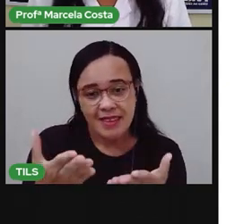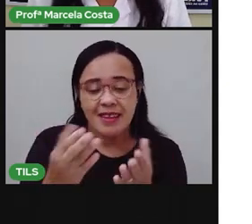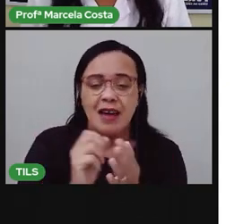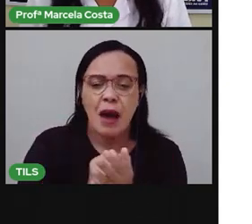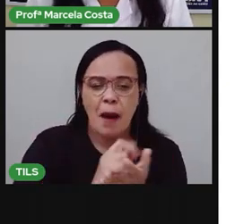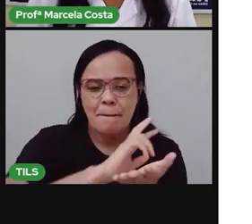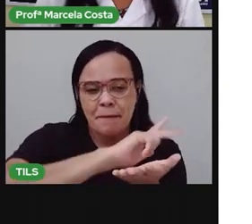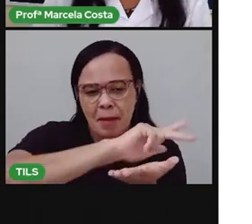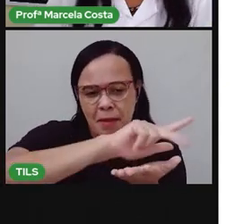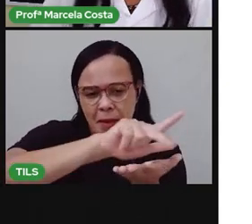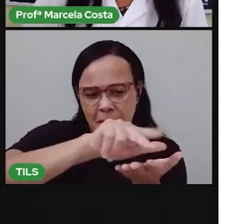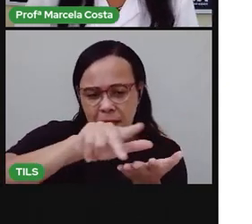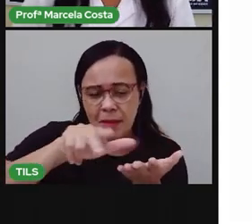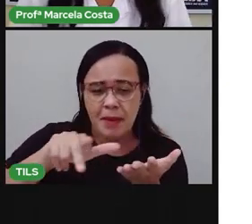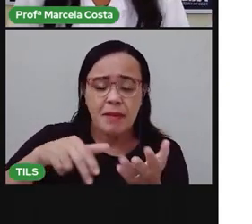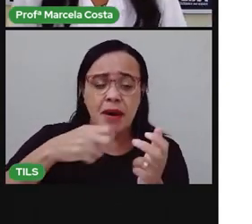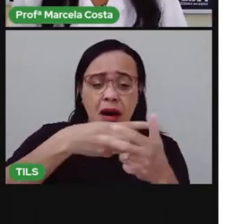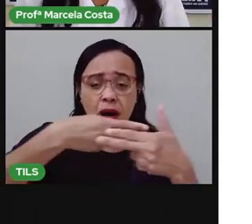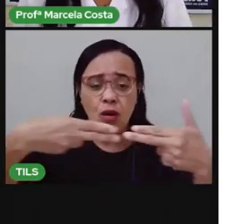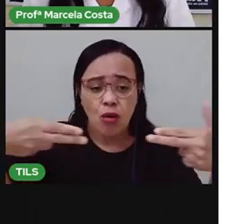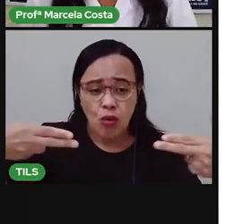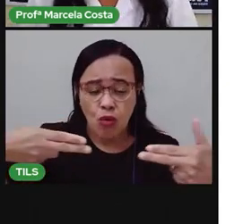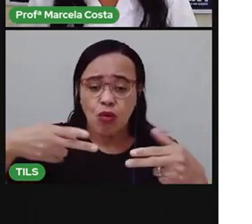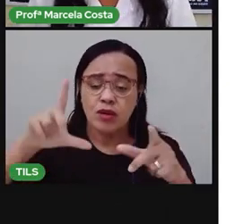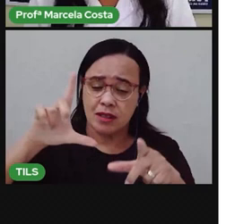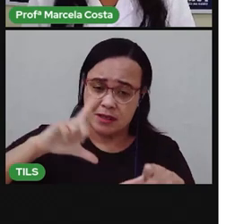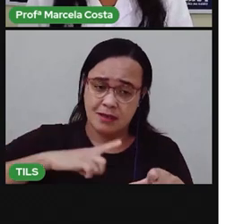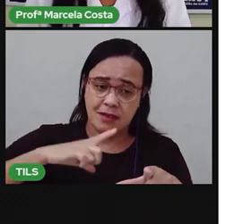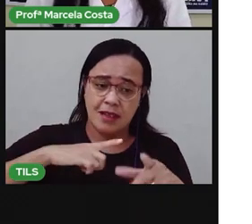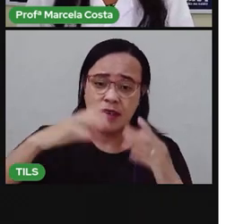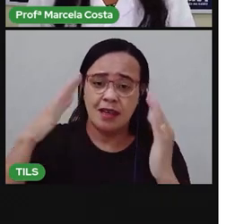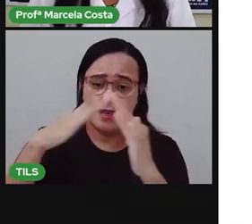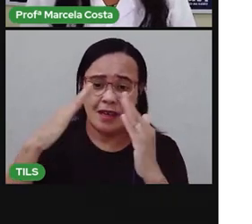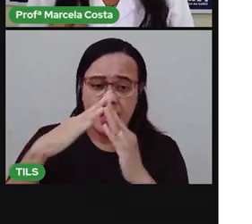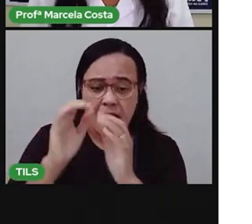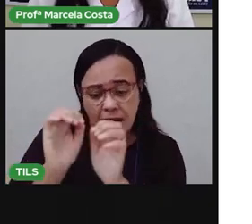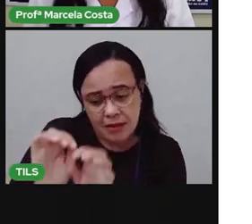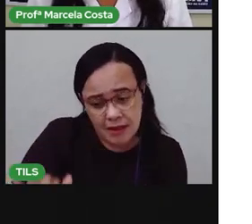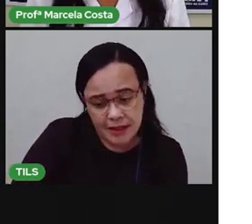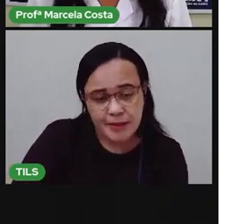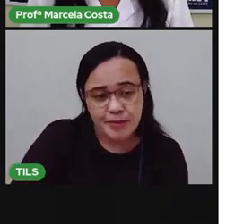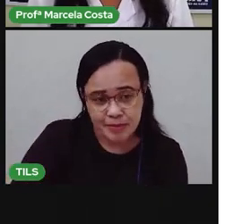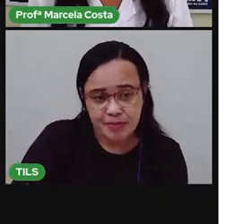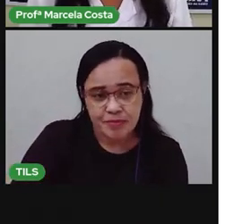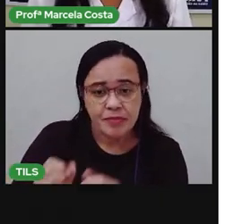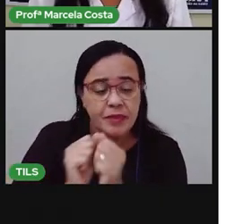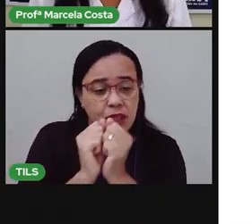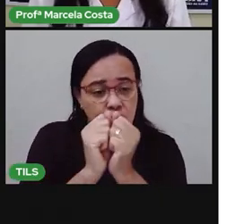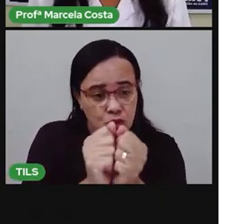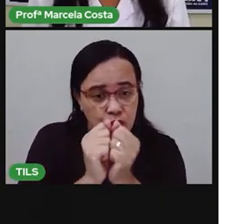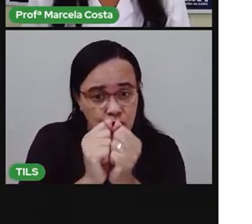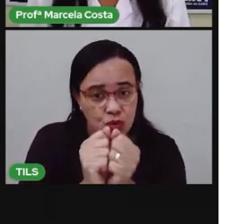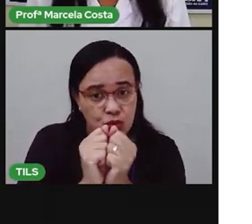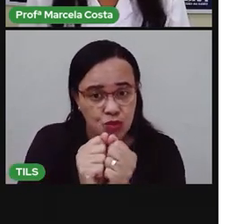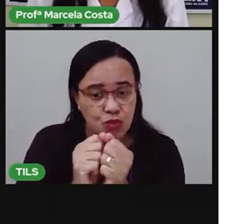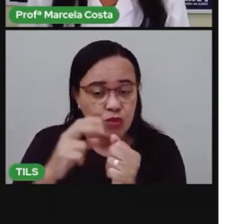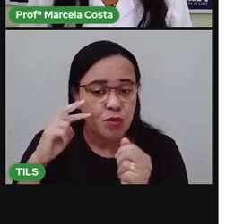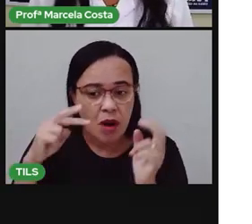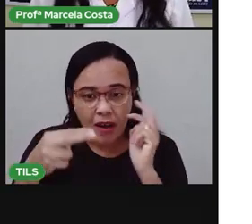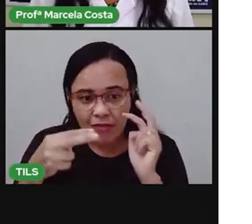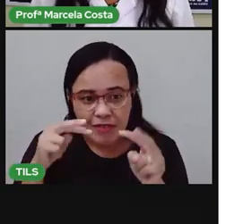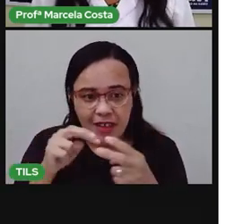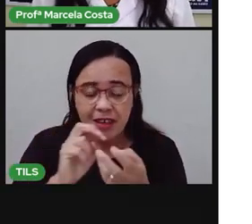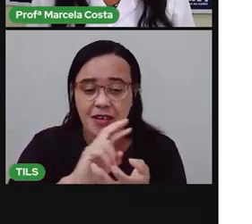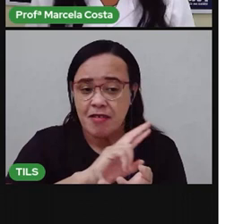produtos, para você deixar aí do seu lado e acompanhar a aula junto com esses rótulos do seu lado.